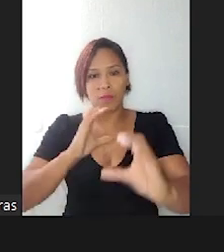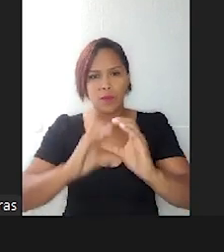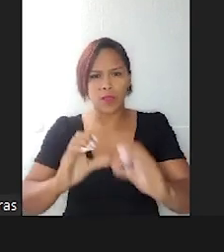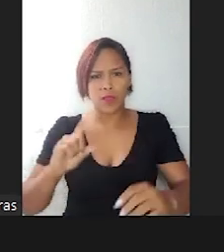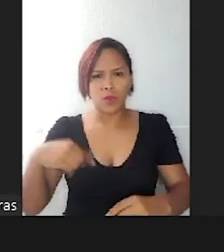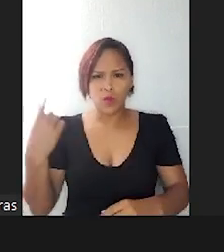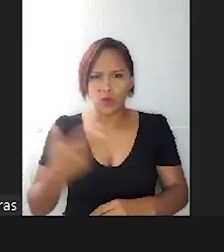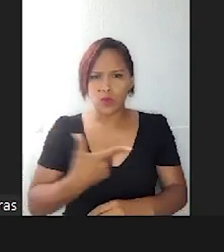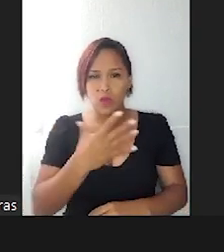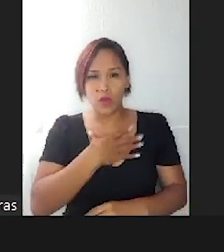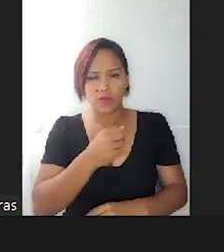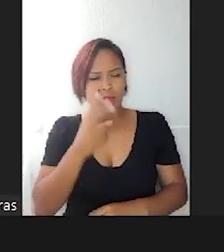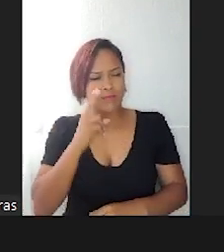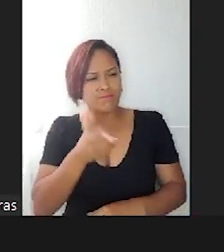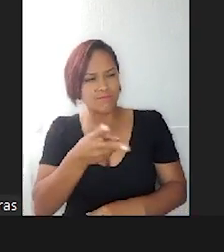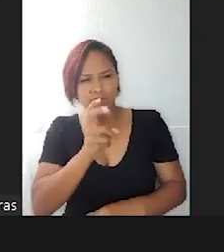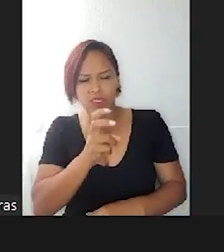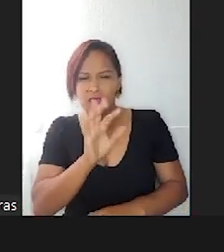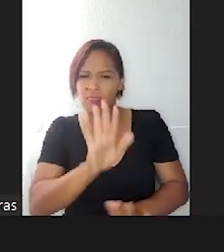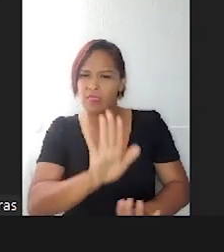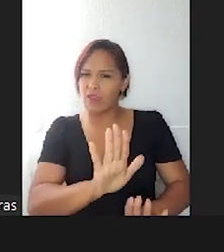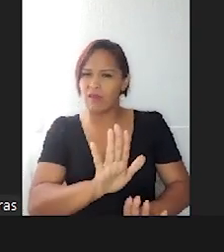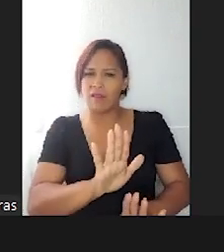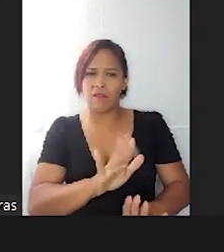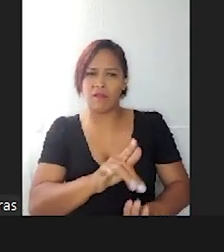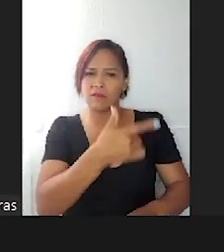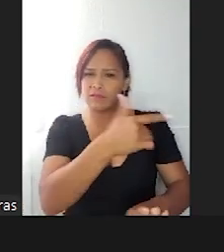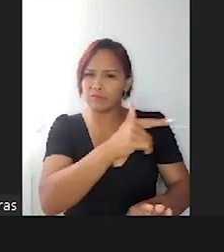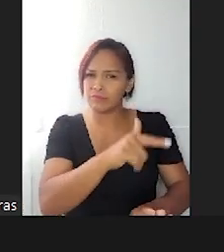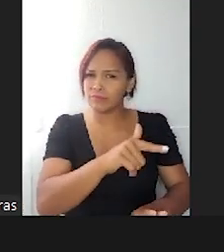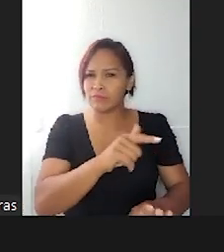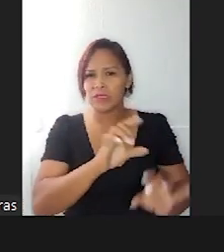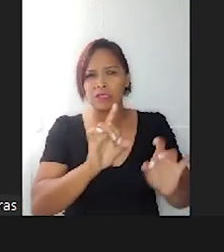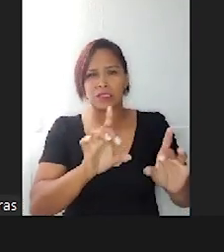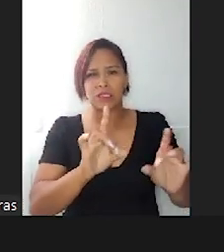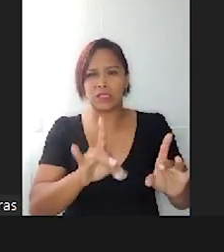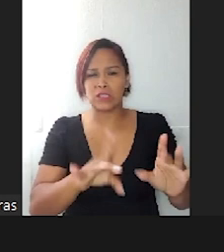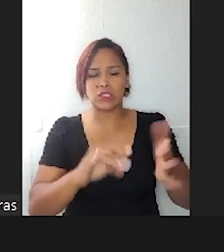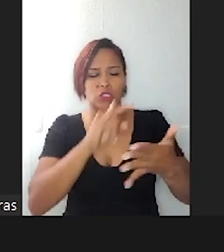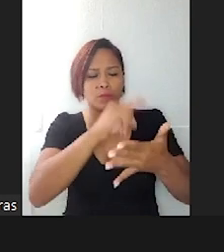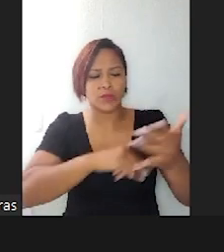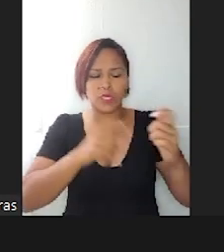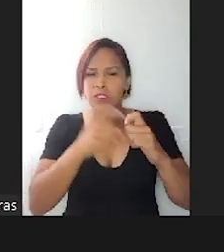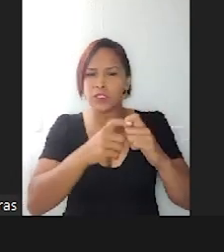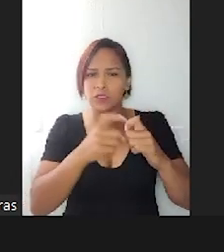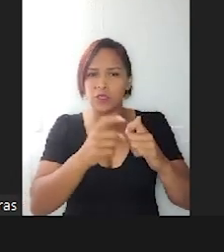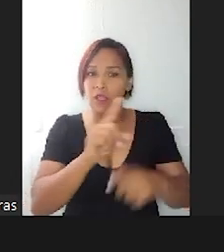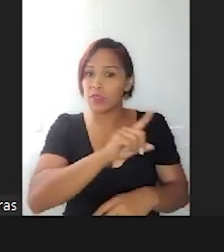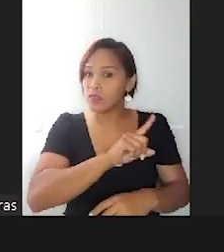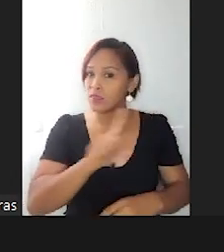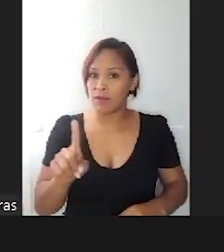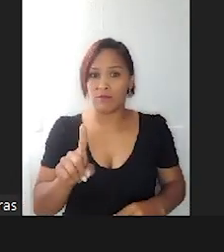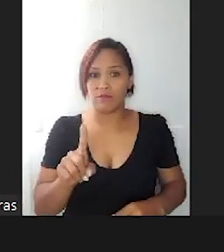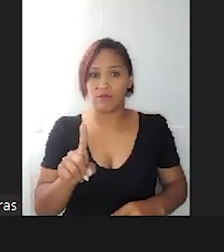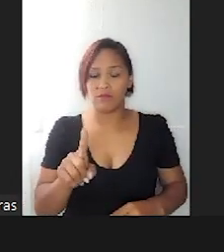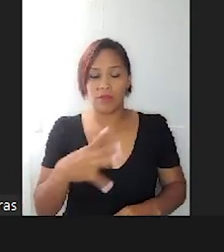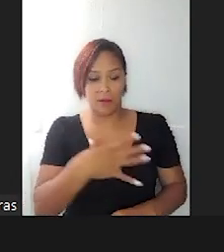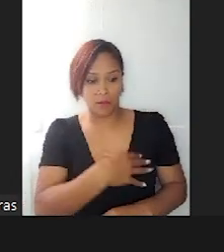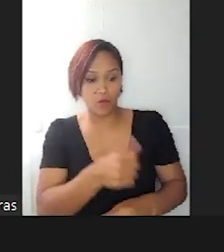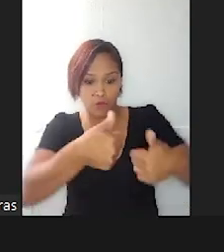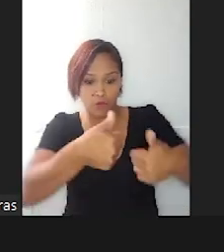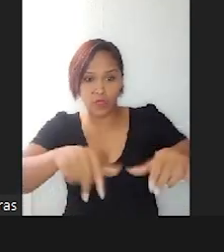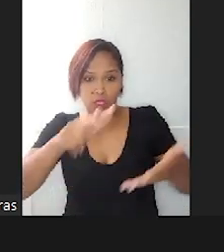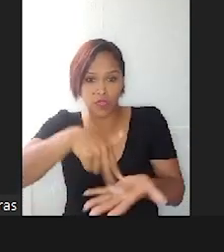vezes a gente fala não, isso aí é puro do diagnóstico, eu falo isso. Aí meu filho tá lá fazendo